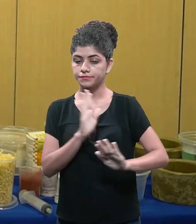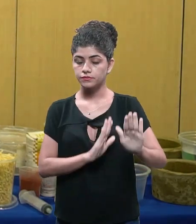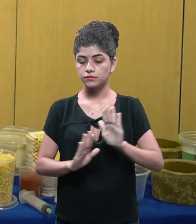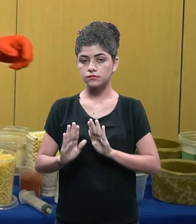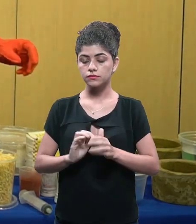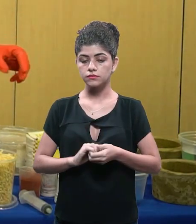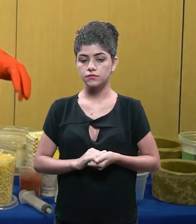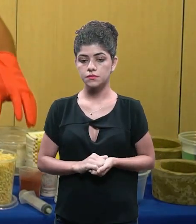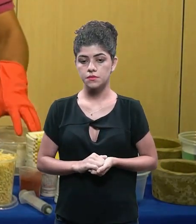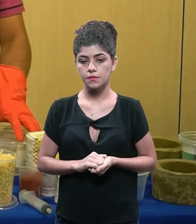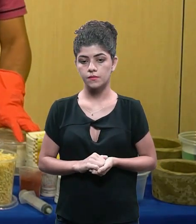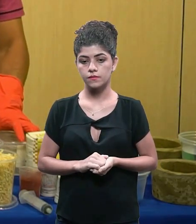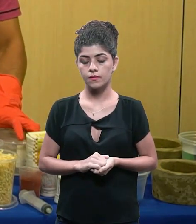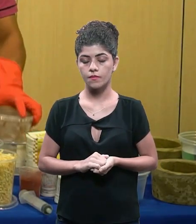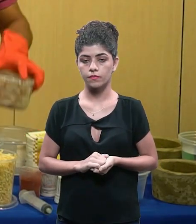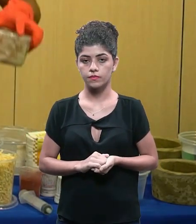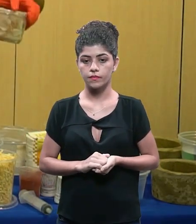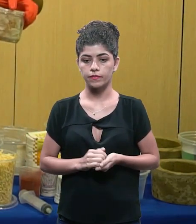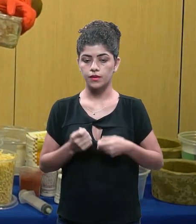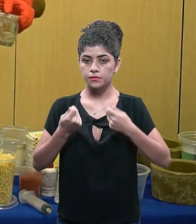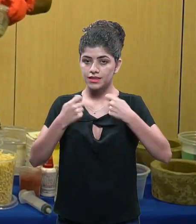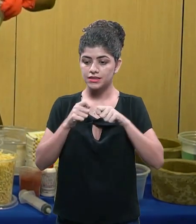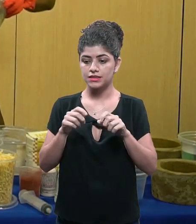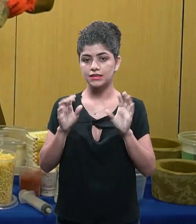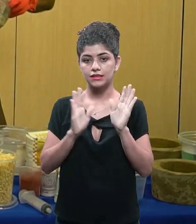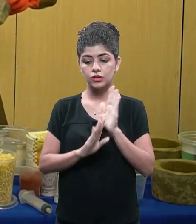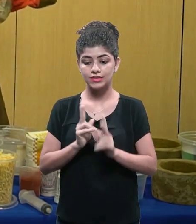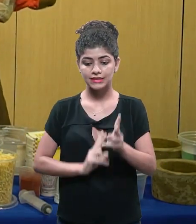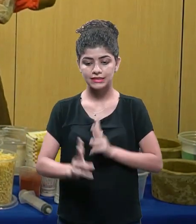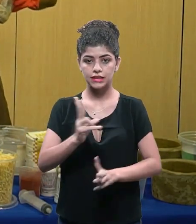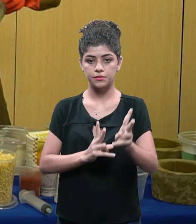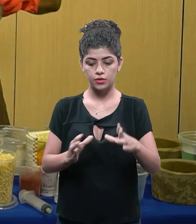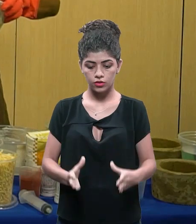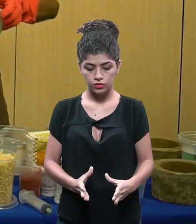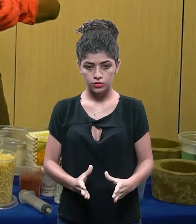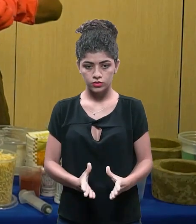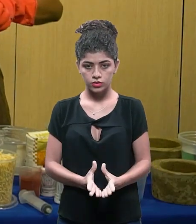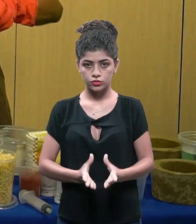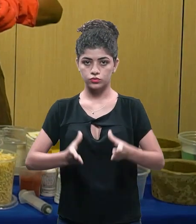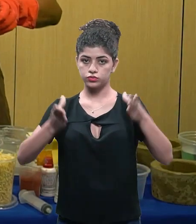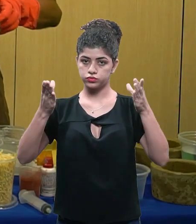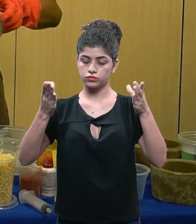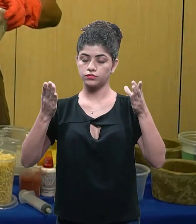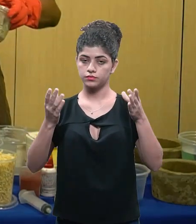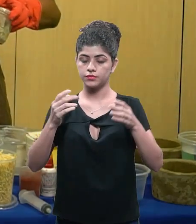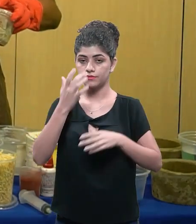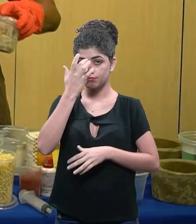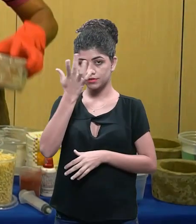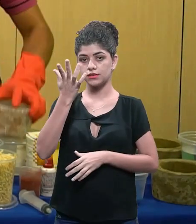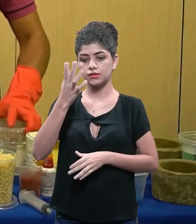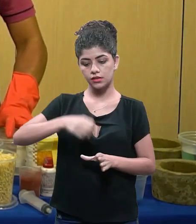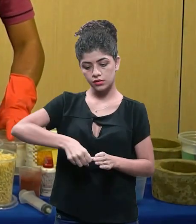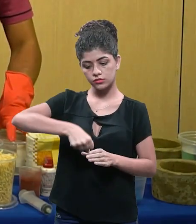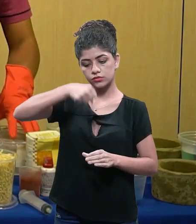ter o cuidado quando você for optar pelas formas internas lembre-se sempre usando com formas